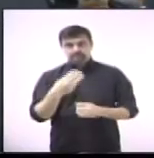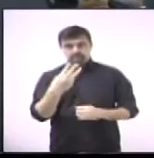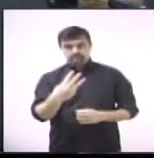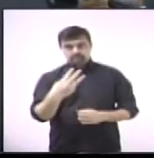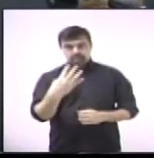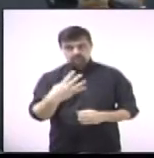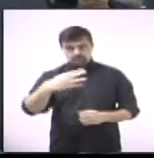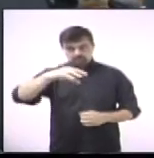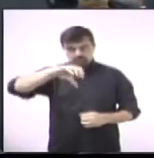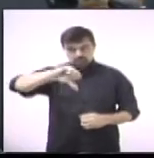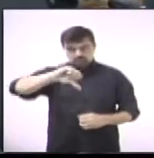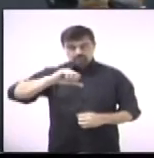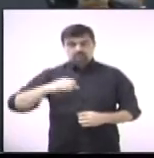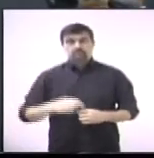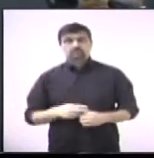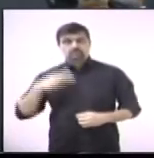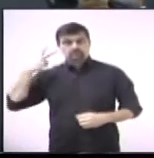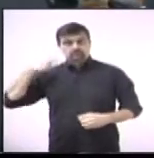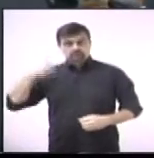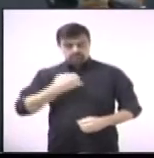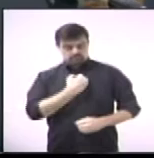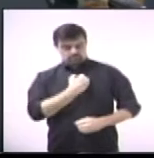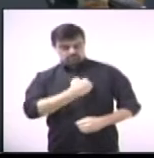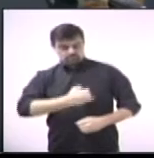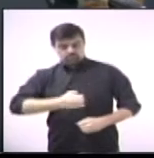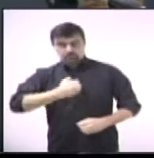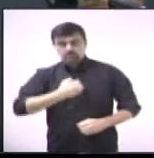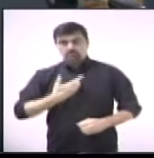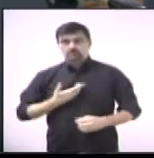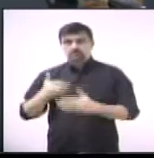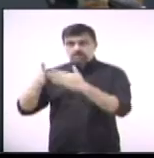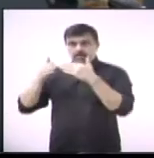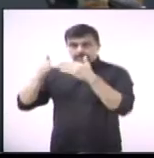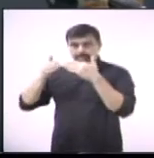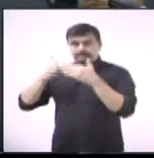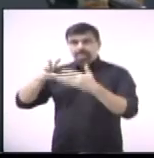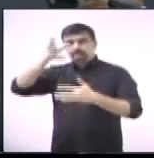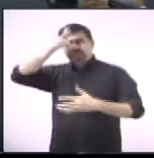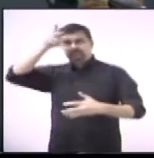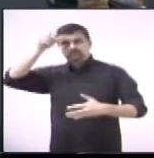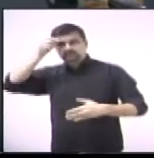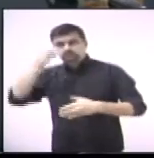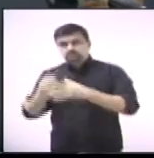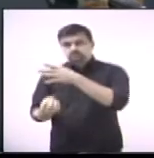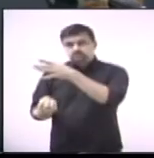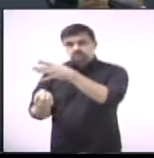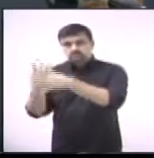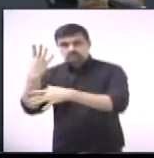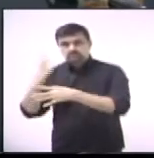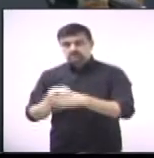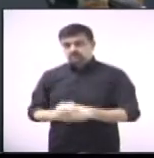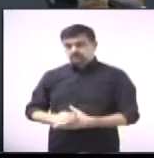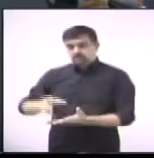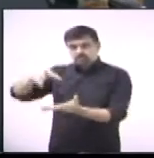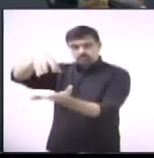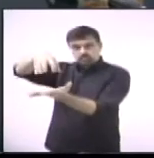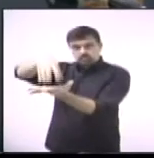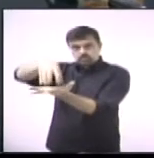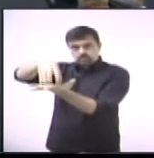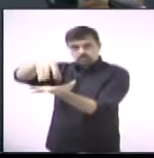349 do vereador Dr. Mota indica ao executivo a criação de uma unidade